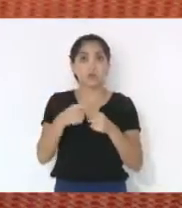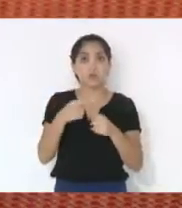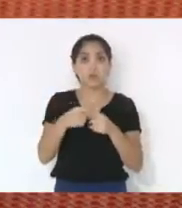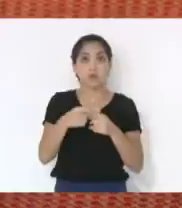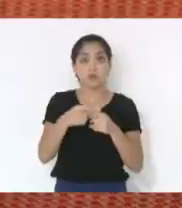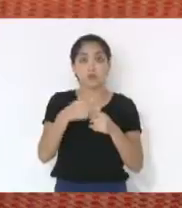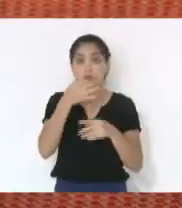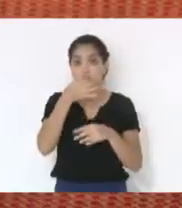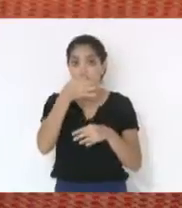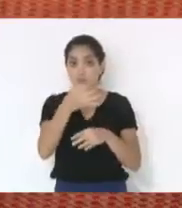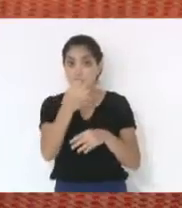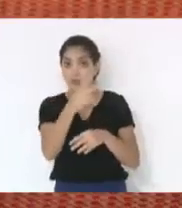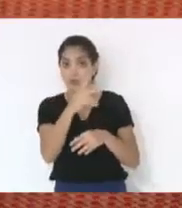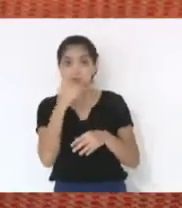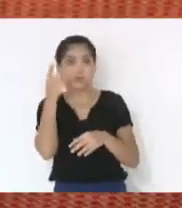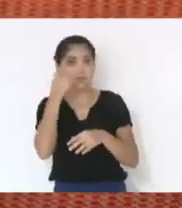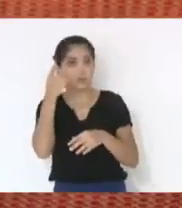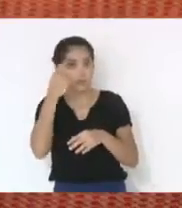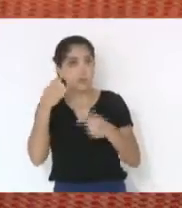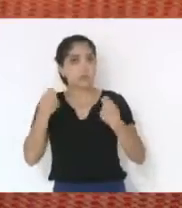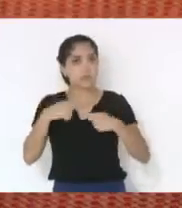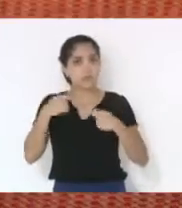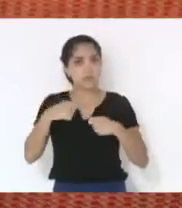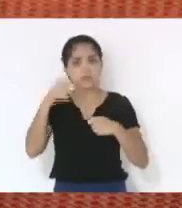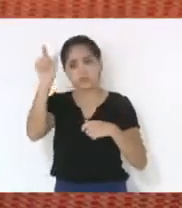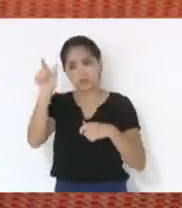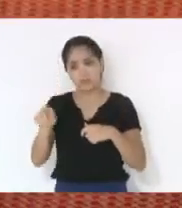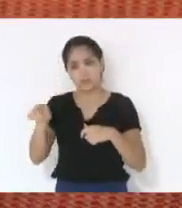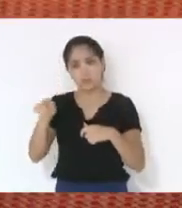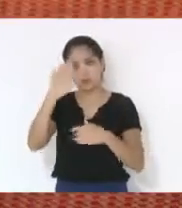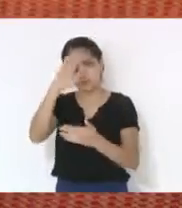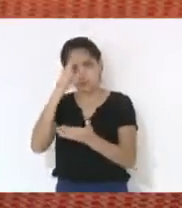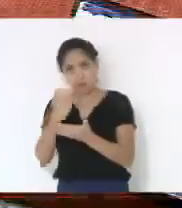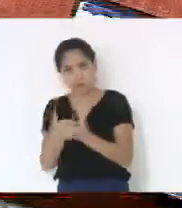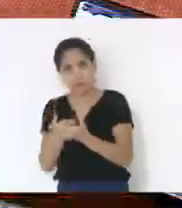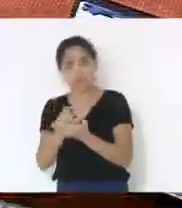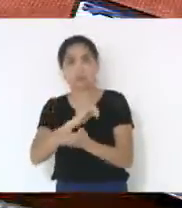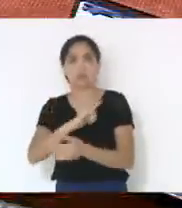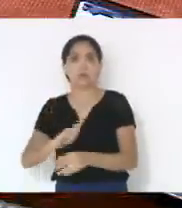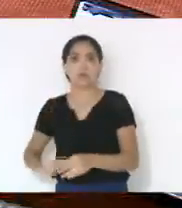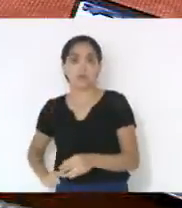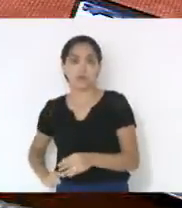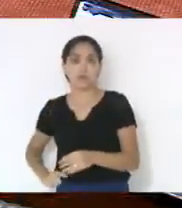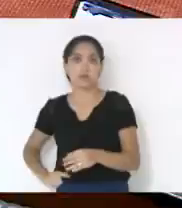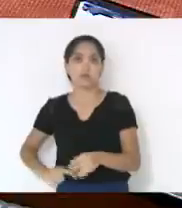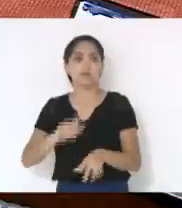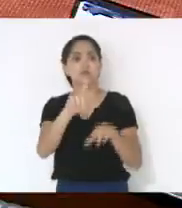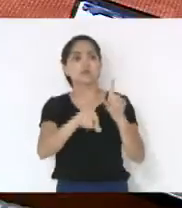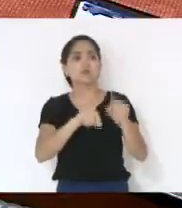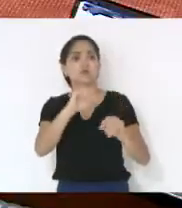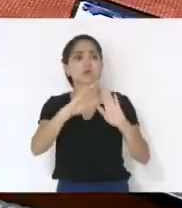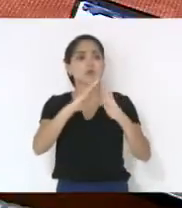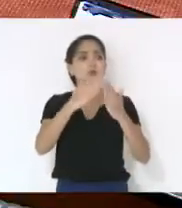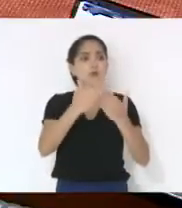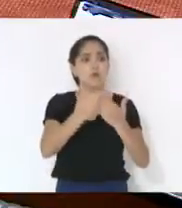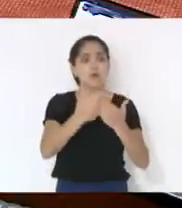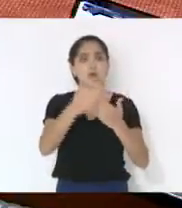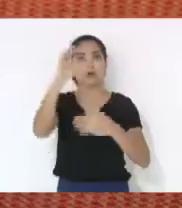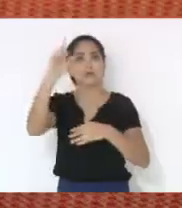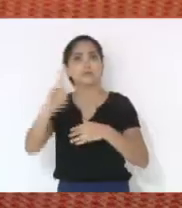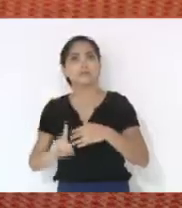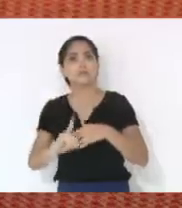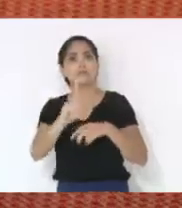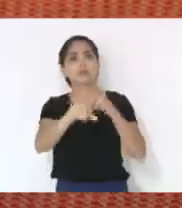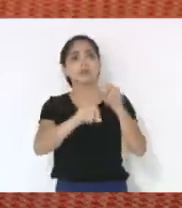teria que ter alguém de confiança, do governador. Então como é que fica as escolas que elegeram diretoras? E as